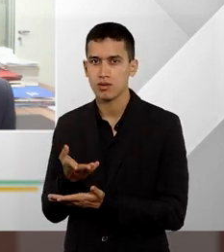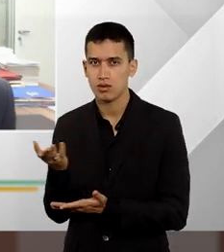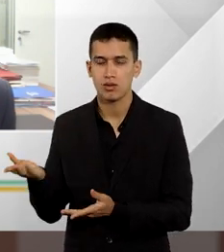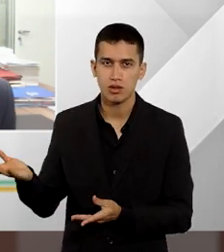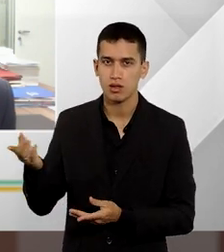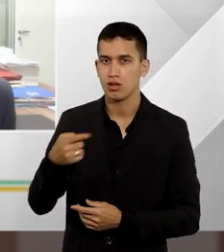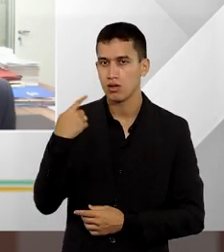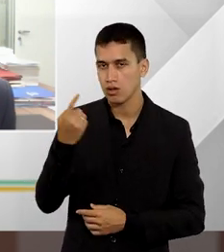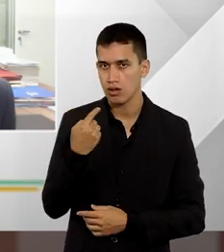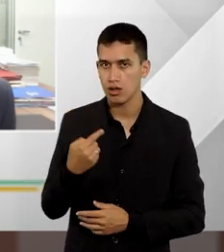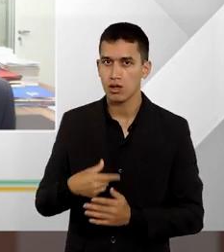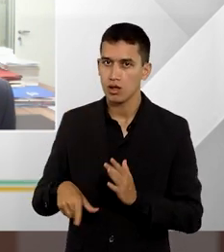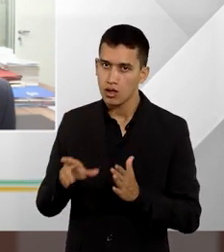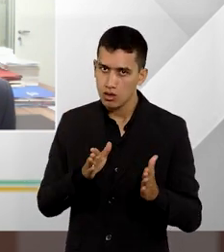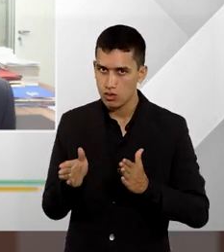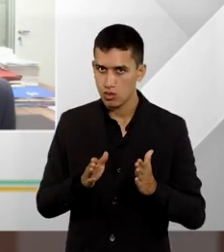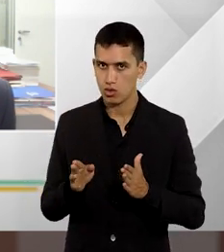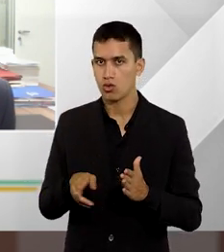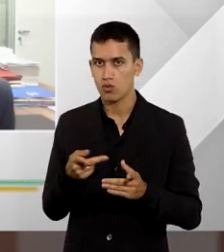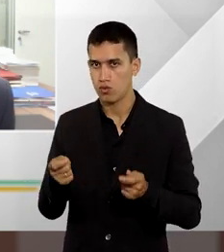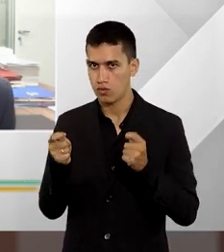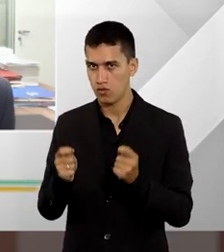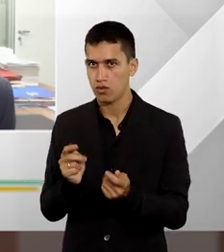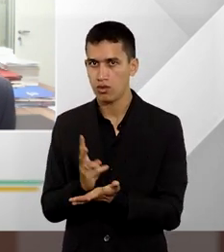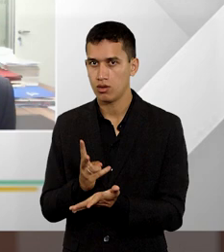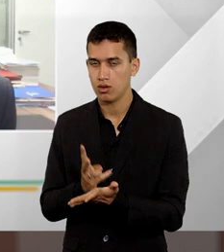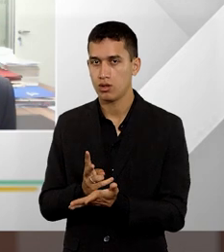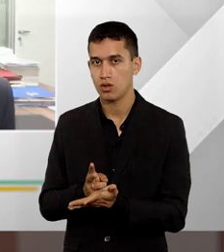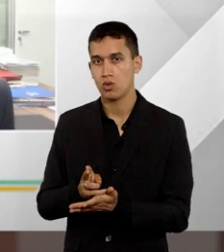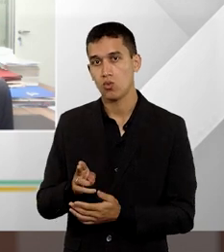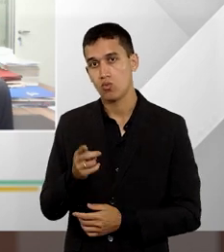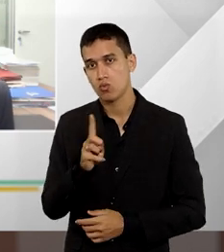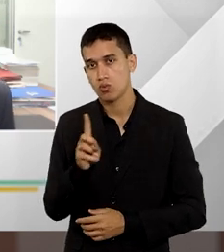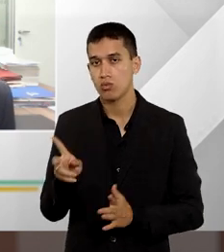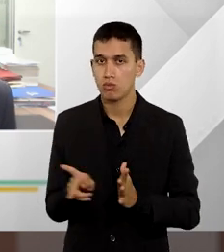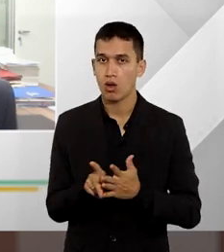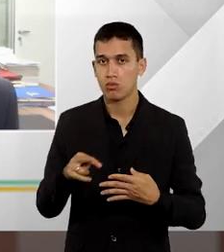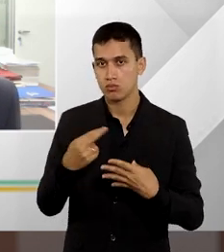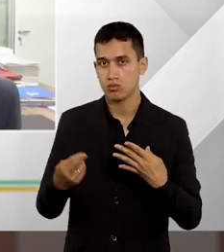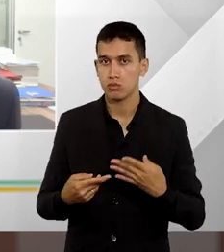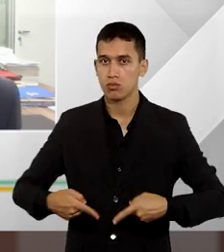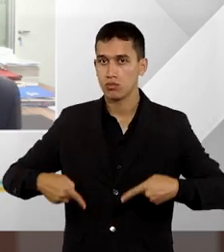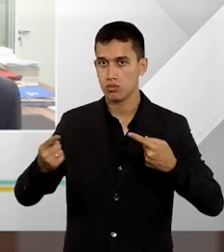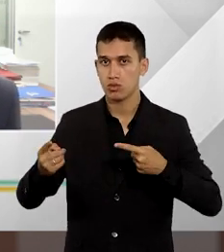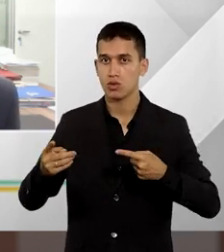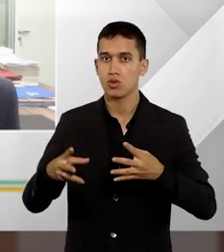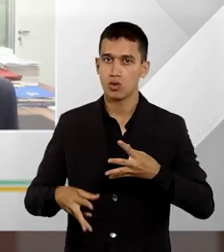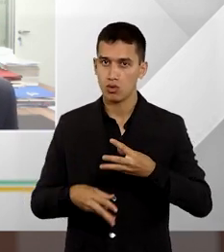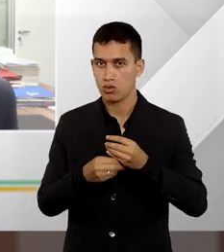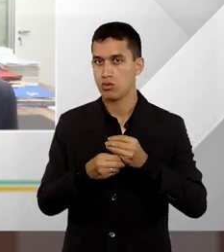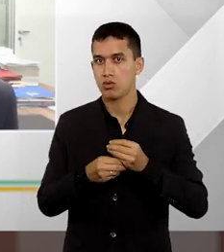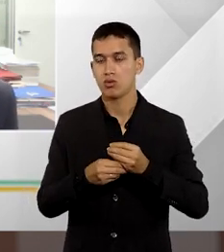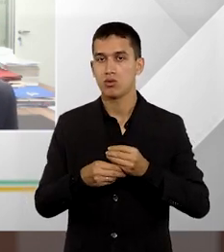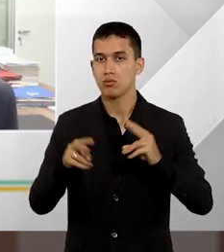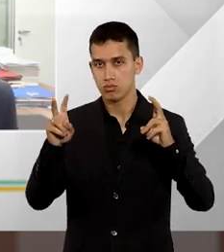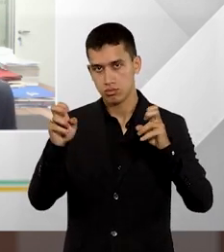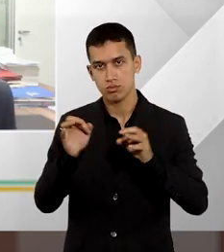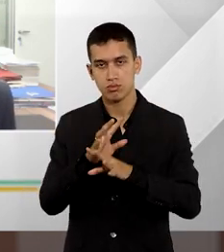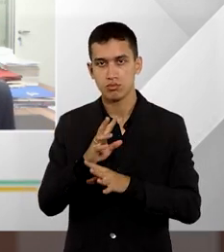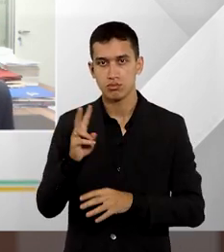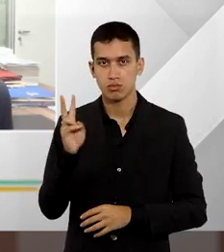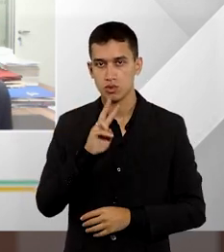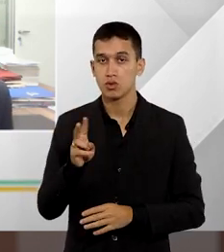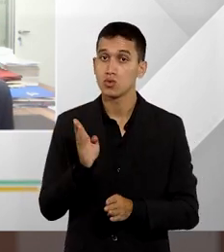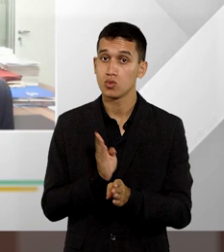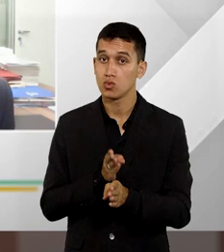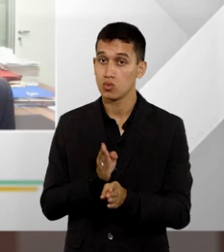sentença provisório ou definitivo, na execução resistida ou não e nos recursos interpostos cumulativamente, fecha aspas, no